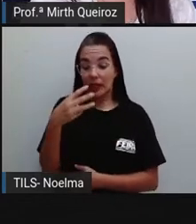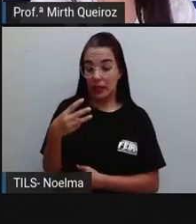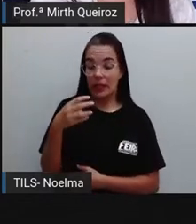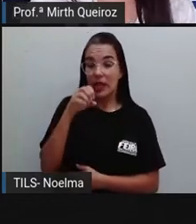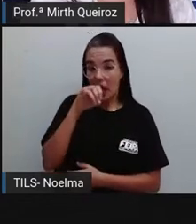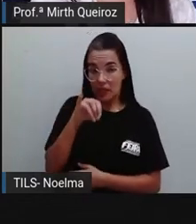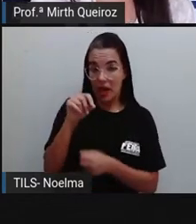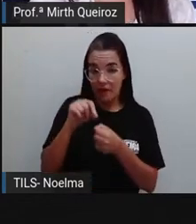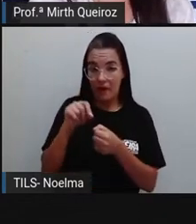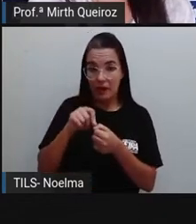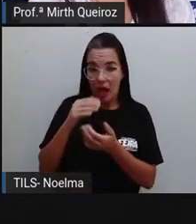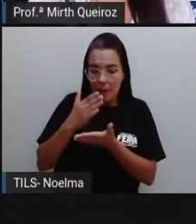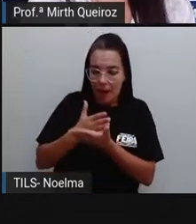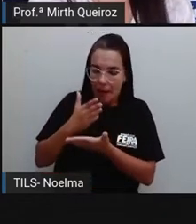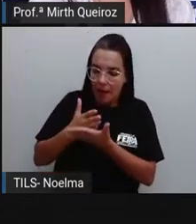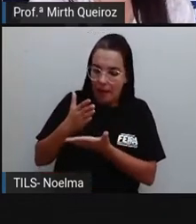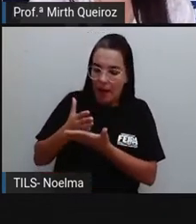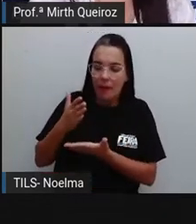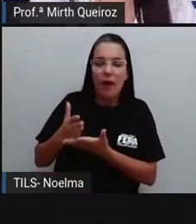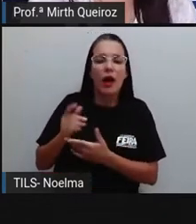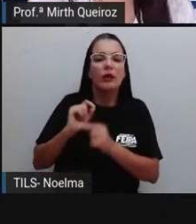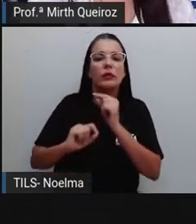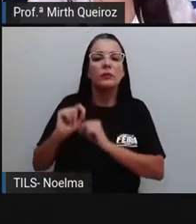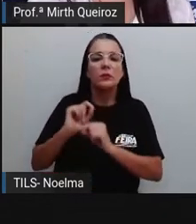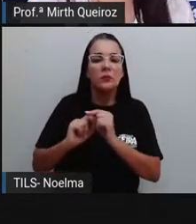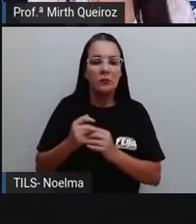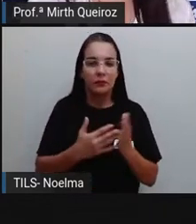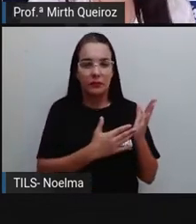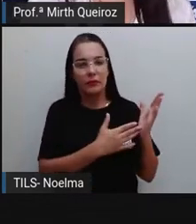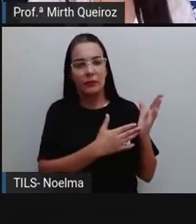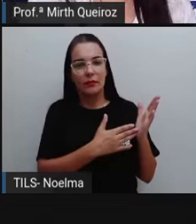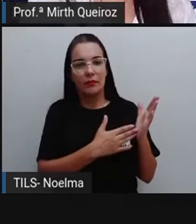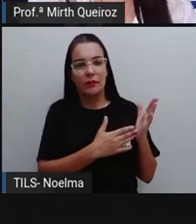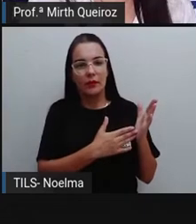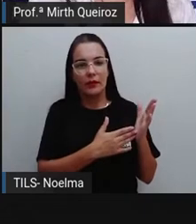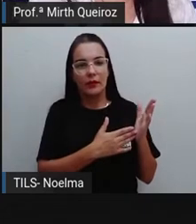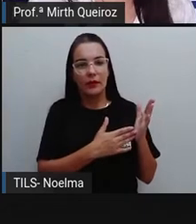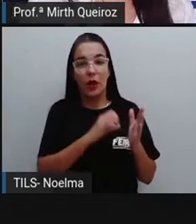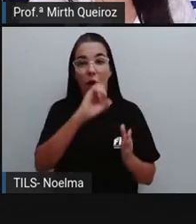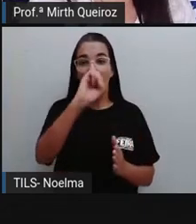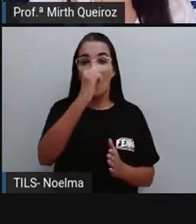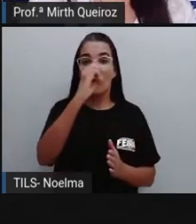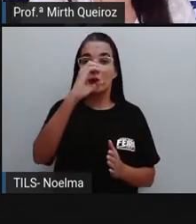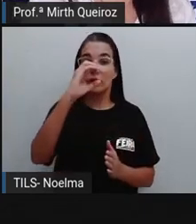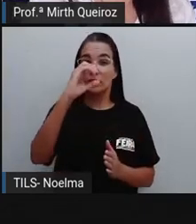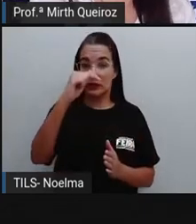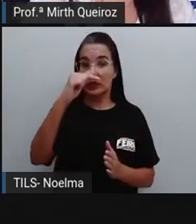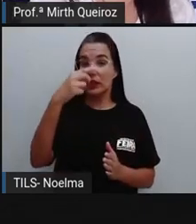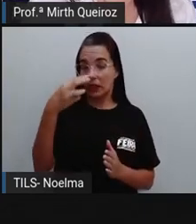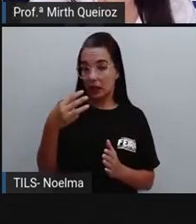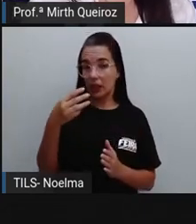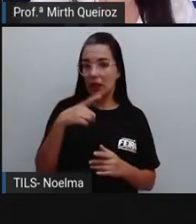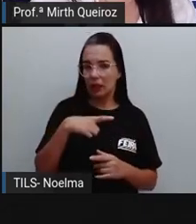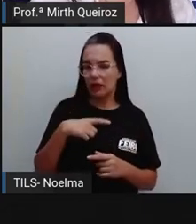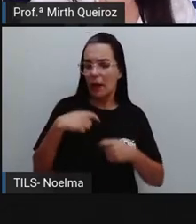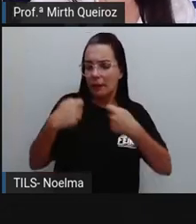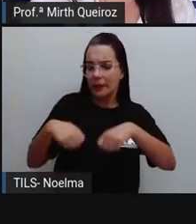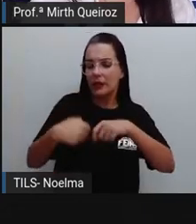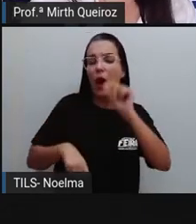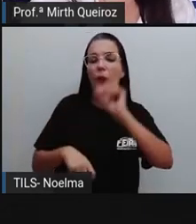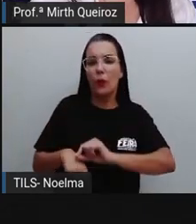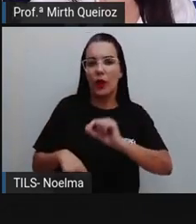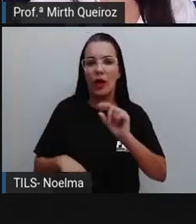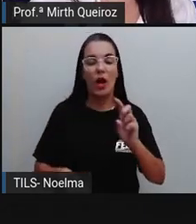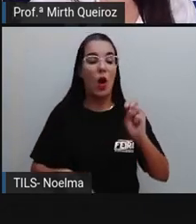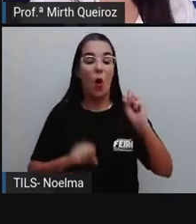decomposição deste número, nós vamos ter o quê? Para eu formar oitocentos e setenta e três, eu vou precisar